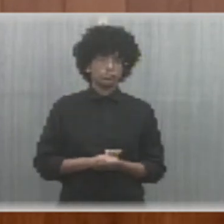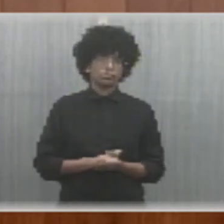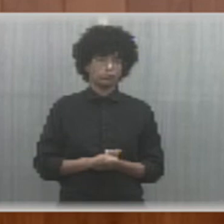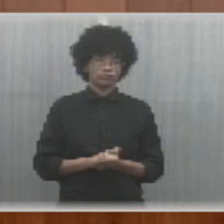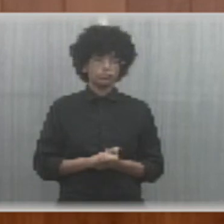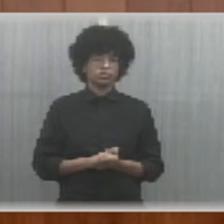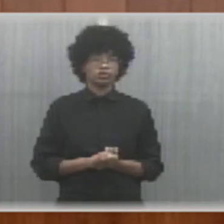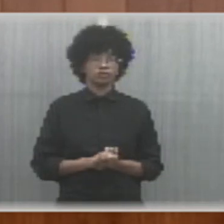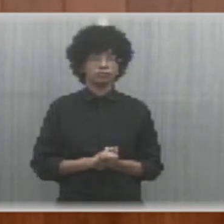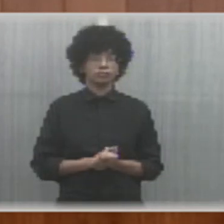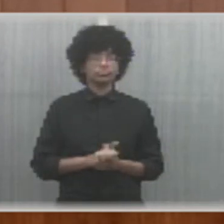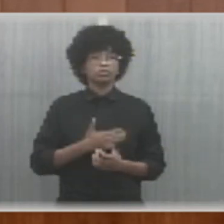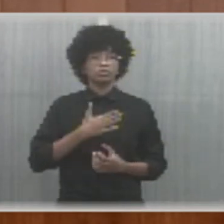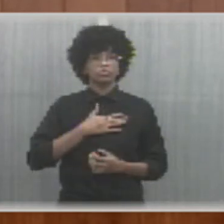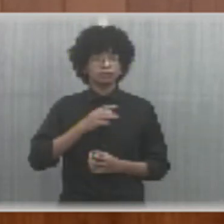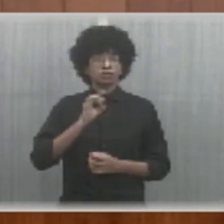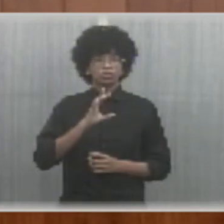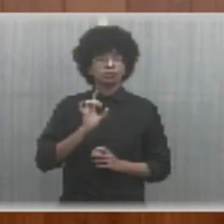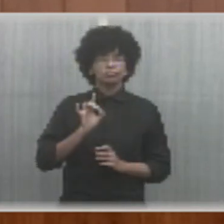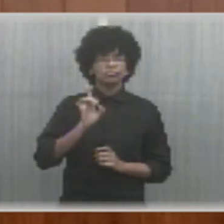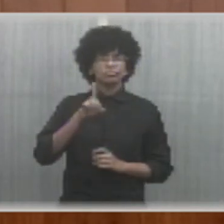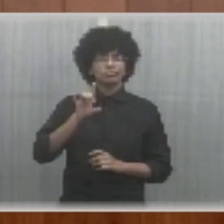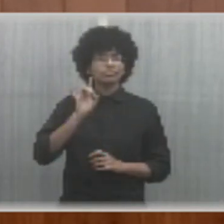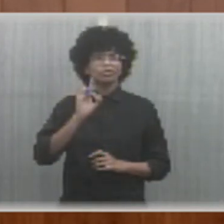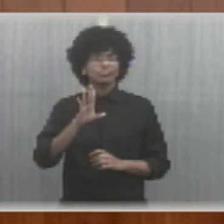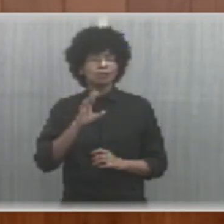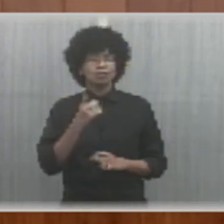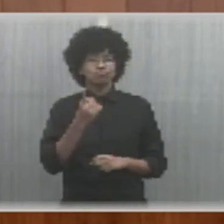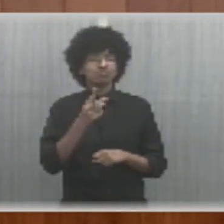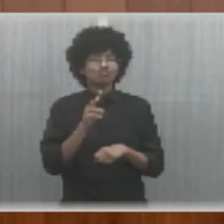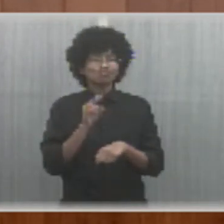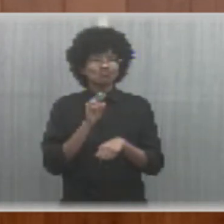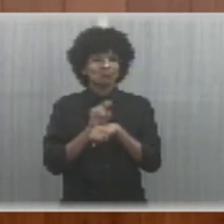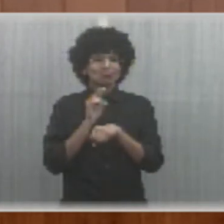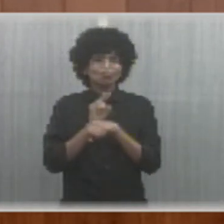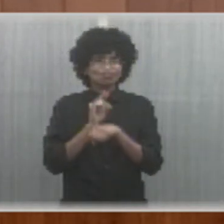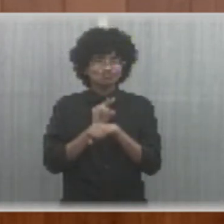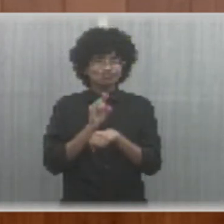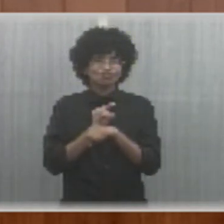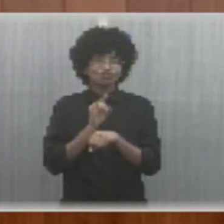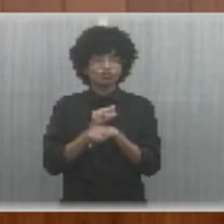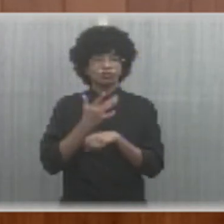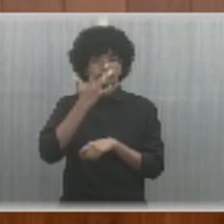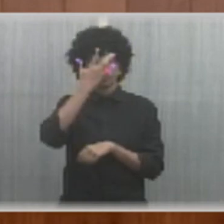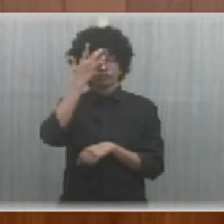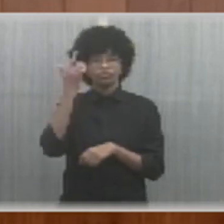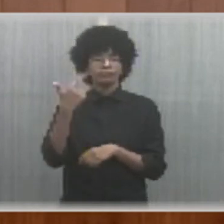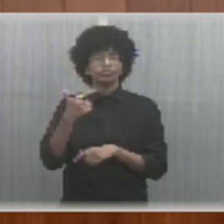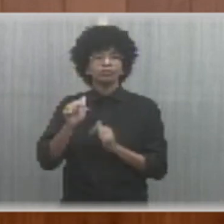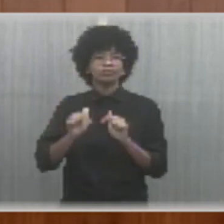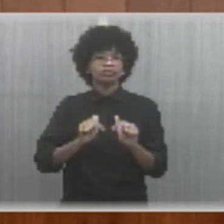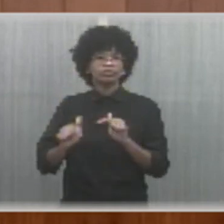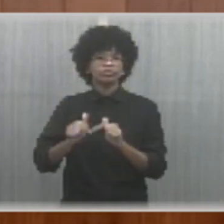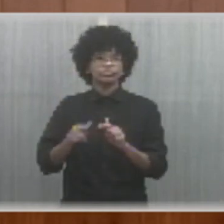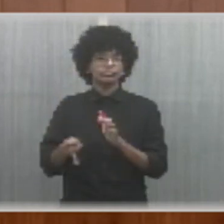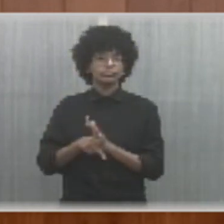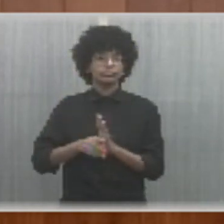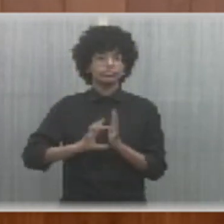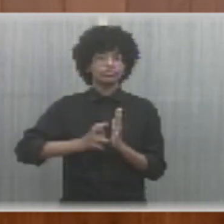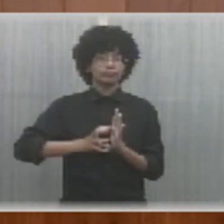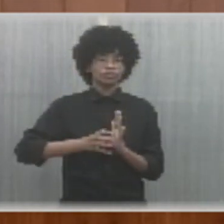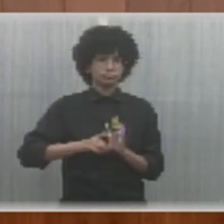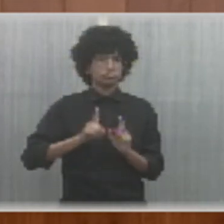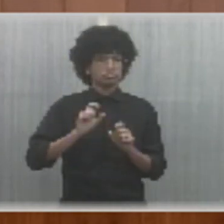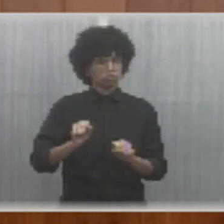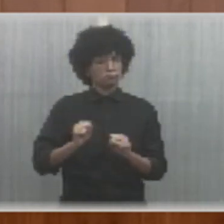mim, é somente um cabide de emprego para pessoas que estão desempregadas do Partido dos Trabalhadores. Você pode